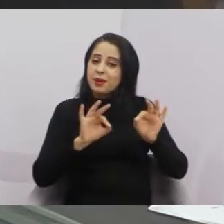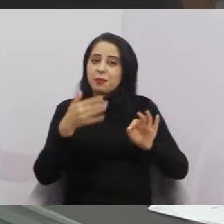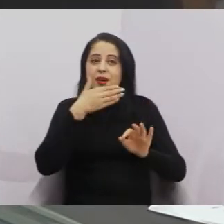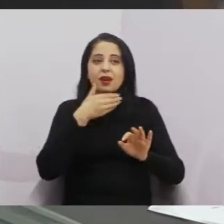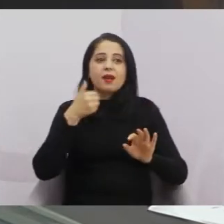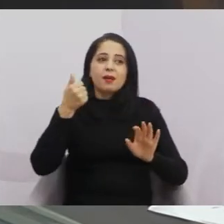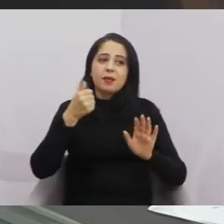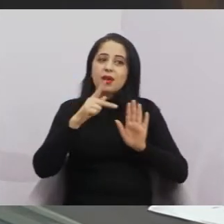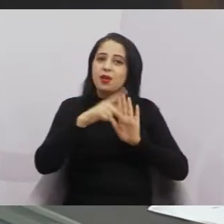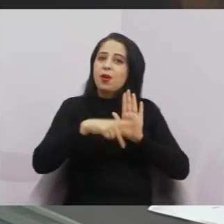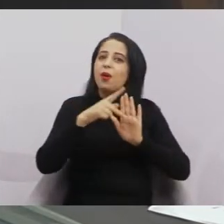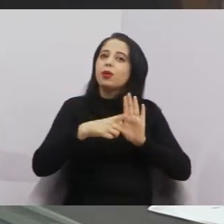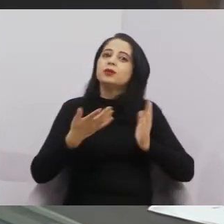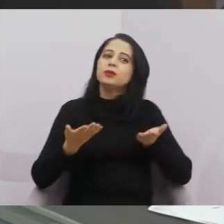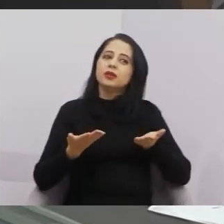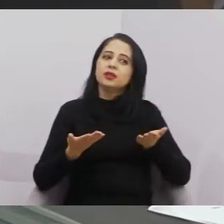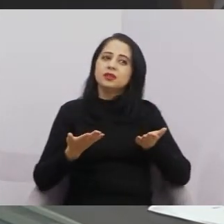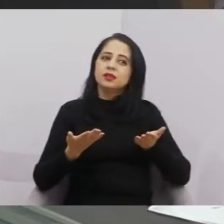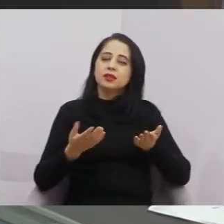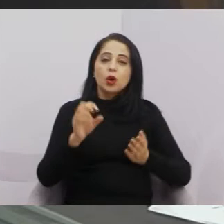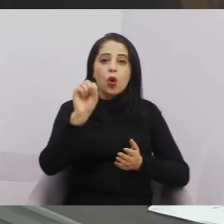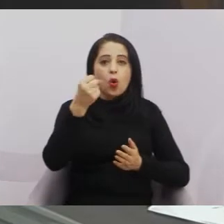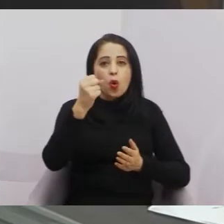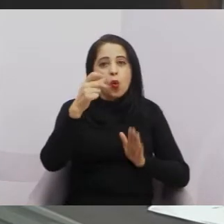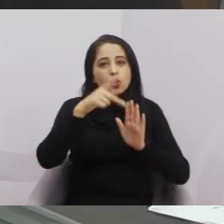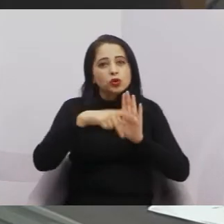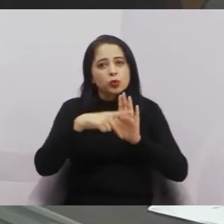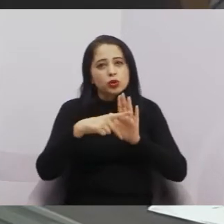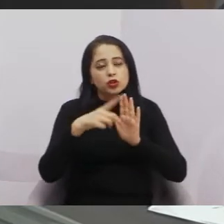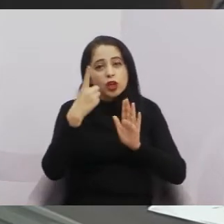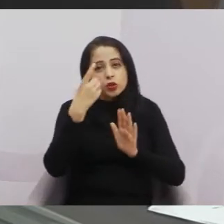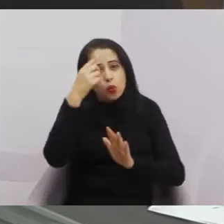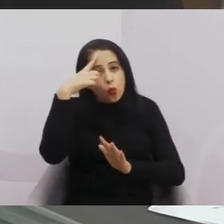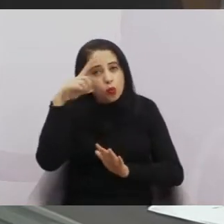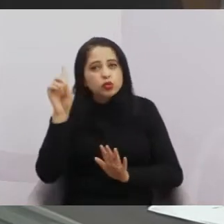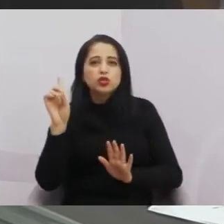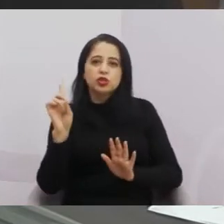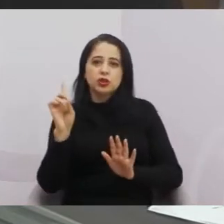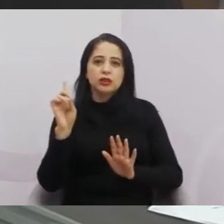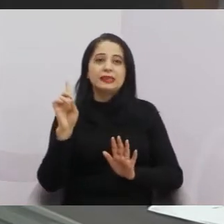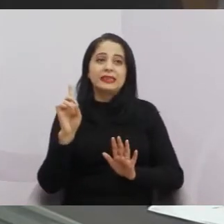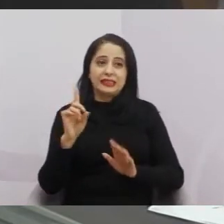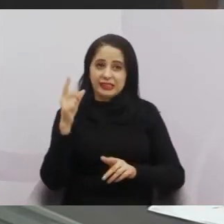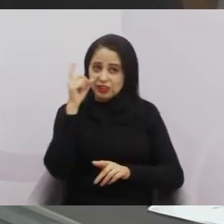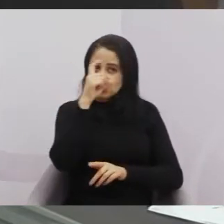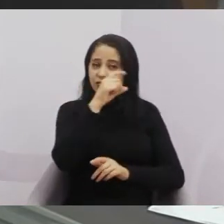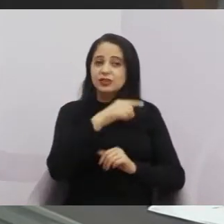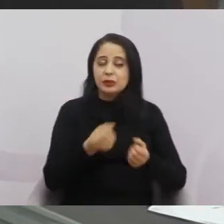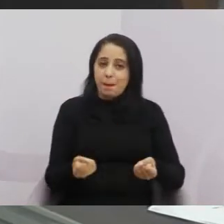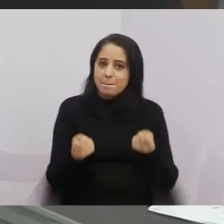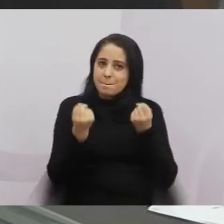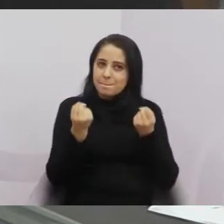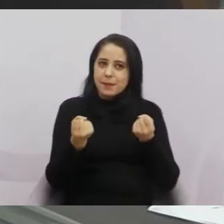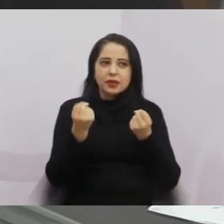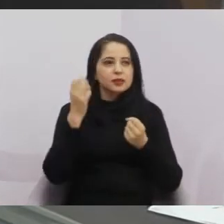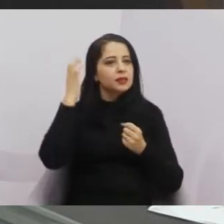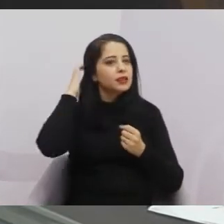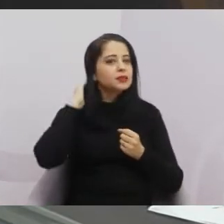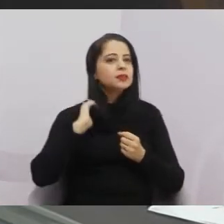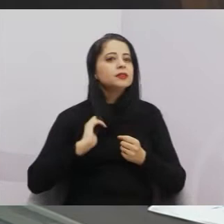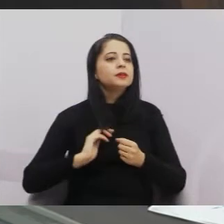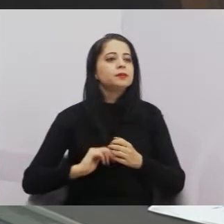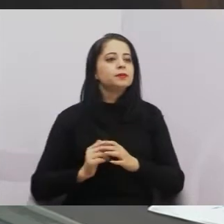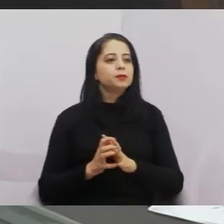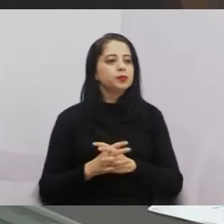esses projetos que são pautados. 8 projetos num dia é improdutivo. Vereador Rodrigo, só uma correção, só.